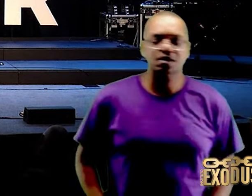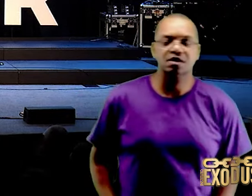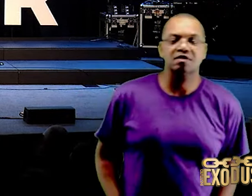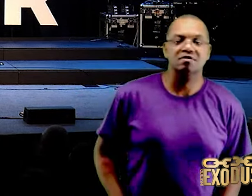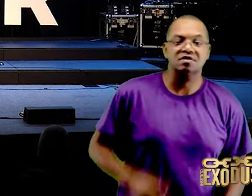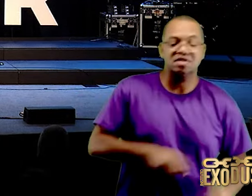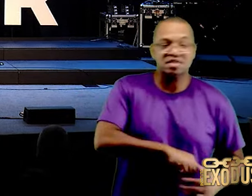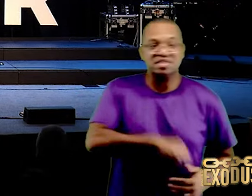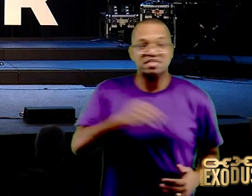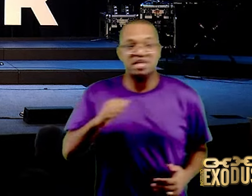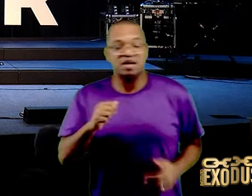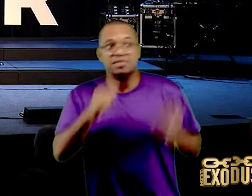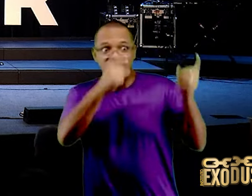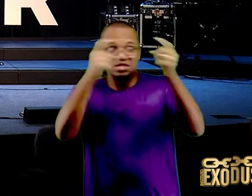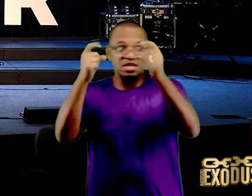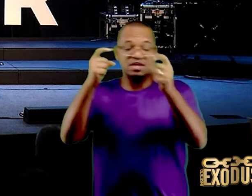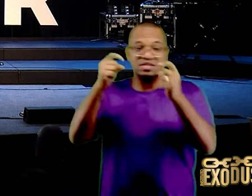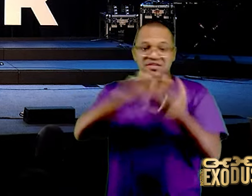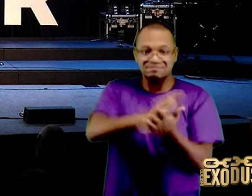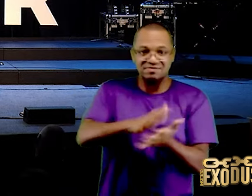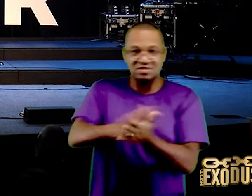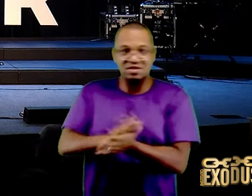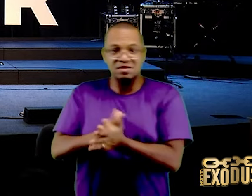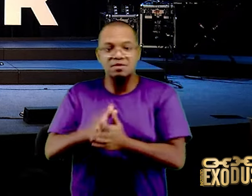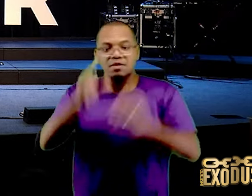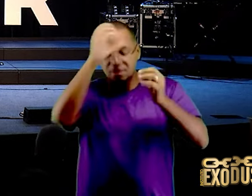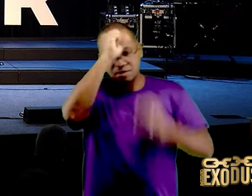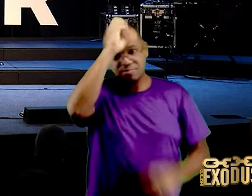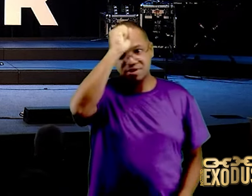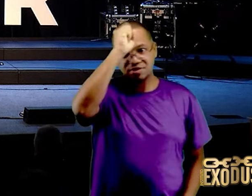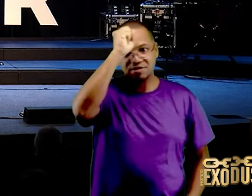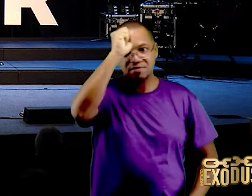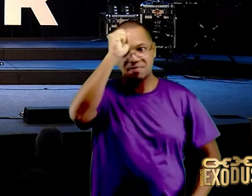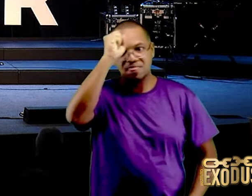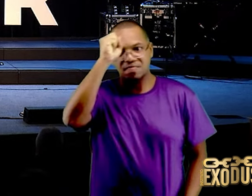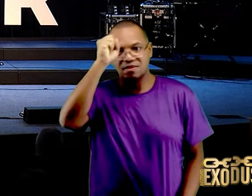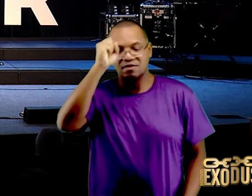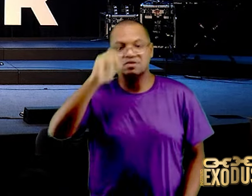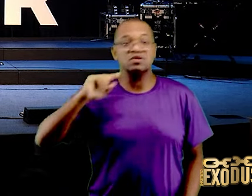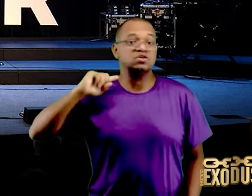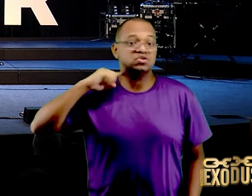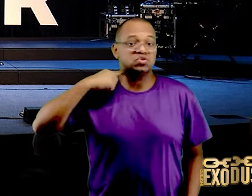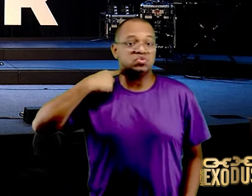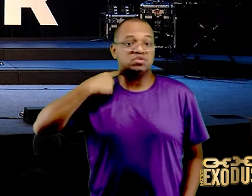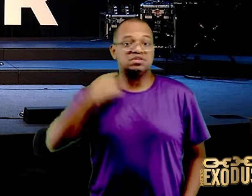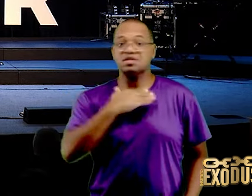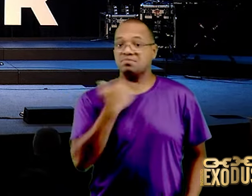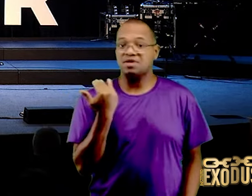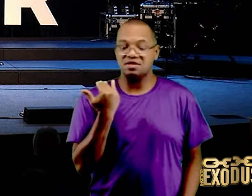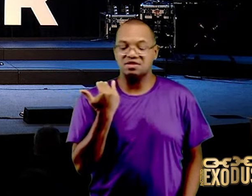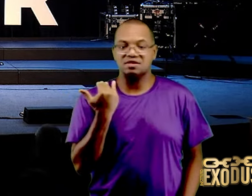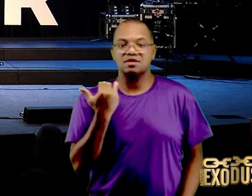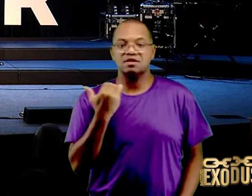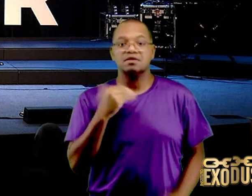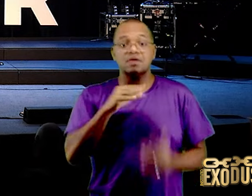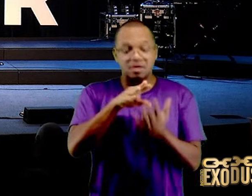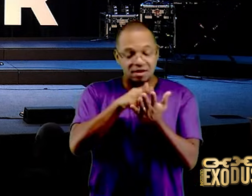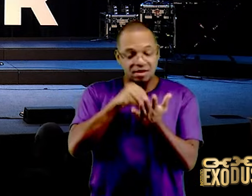foram destruídas, aprenda isso, a sujeira mata, diga a sujeira,